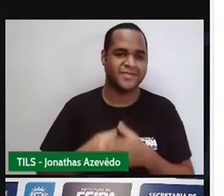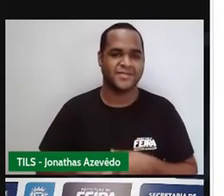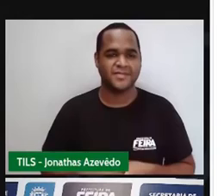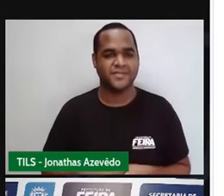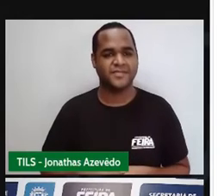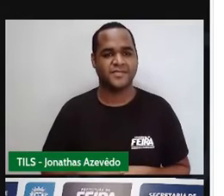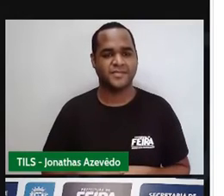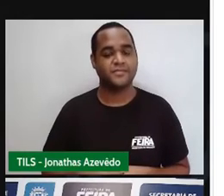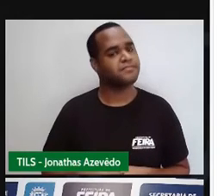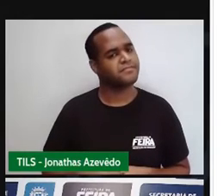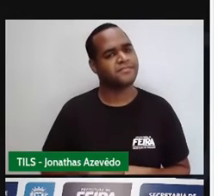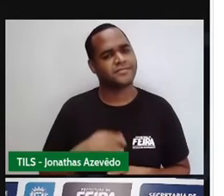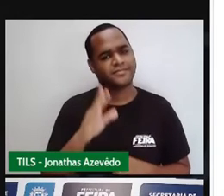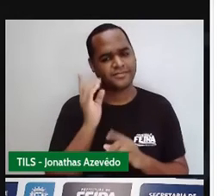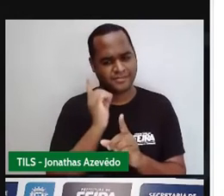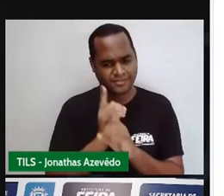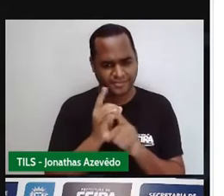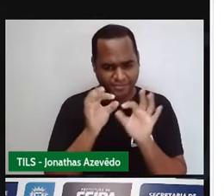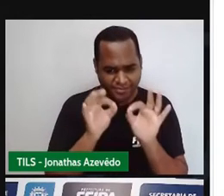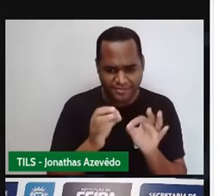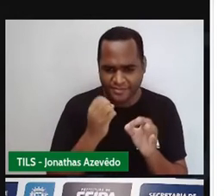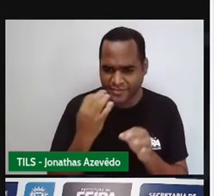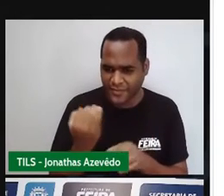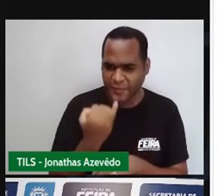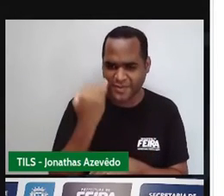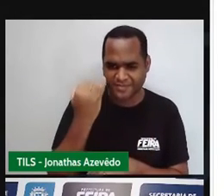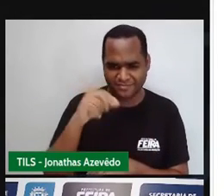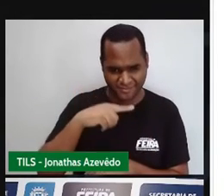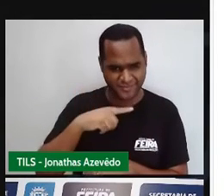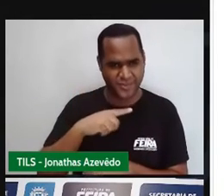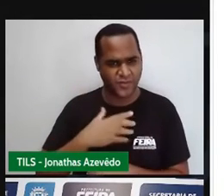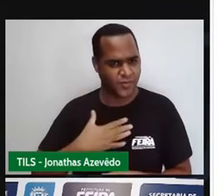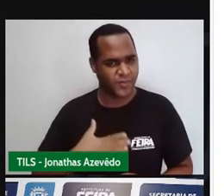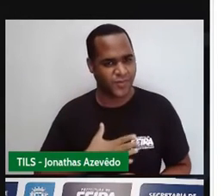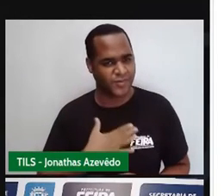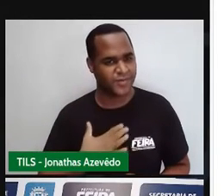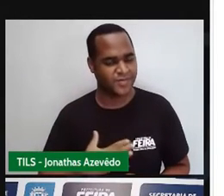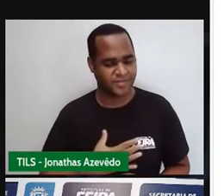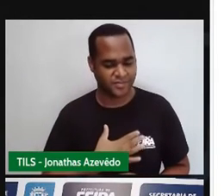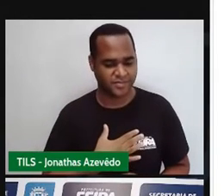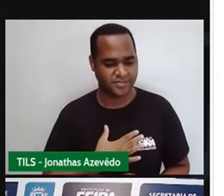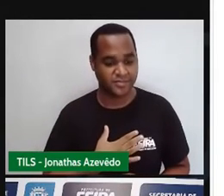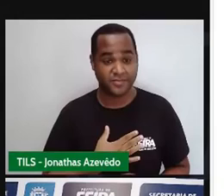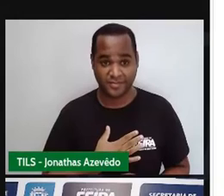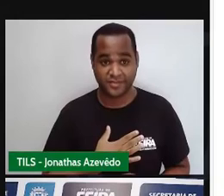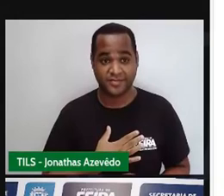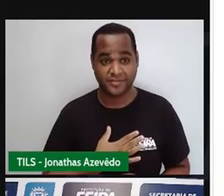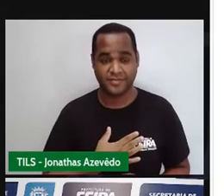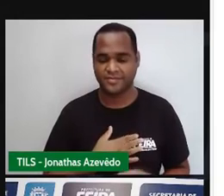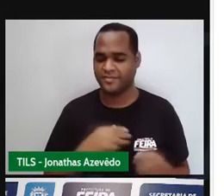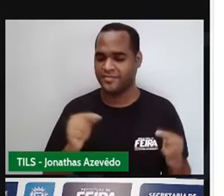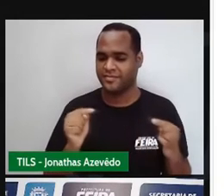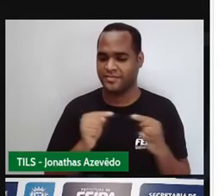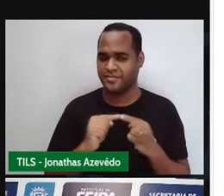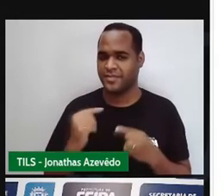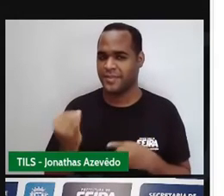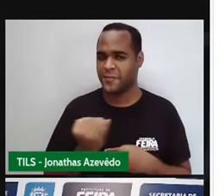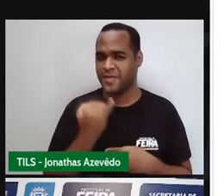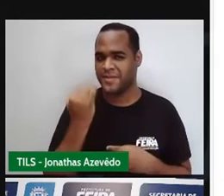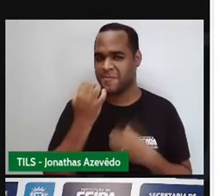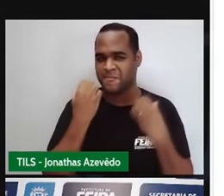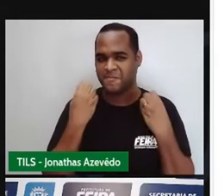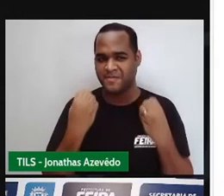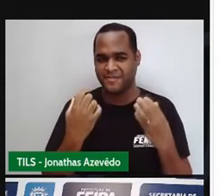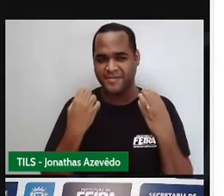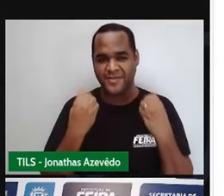E aí, o que você achou? Achou interessante isso, né? Chega assim a ser uma coisa bem entusiasmante,